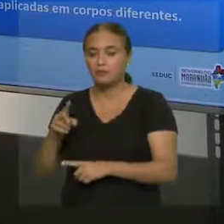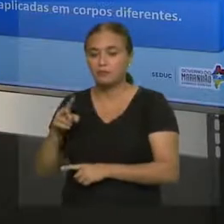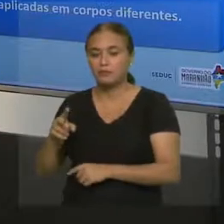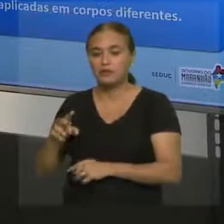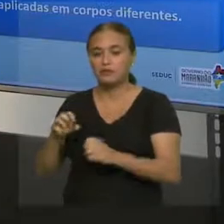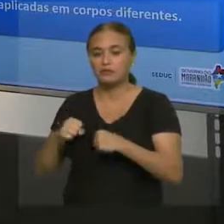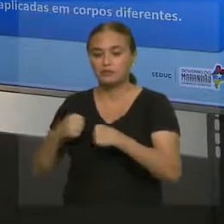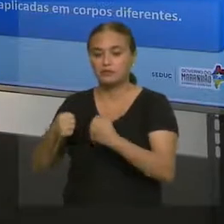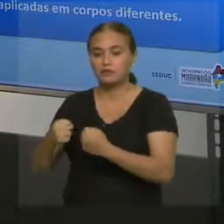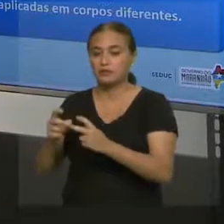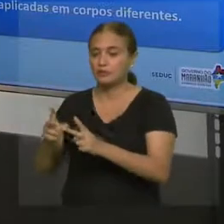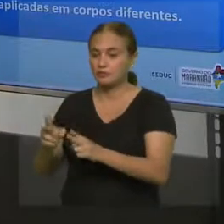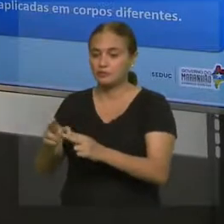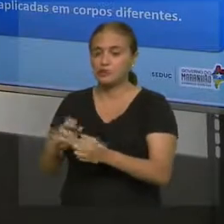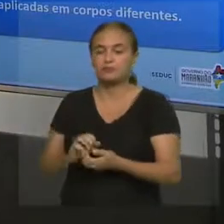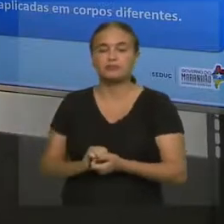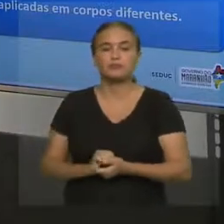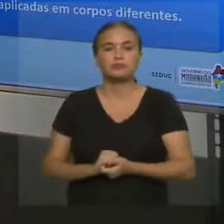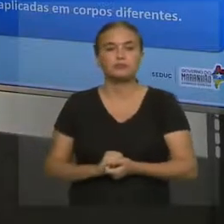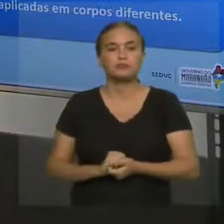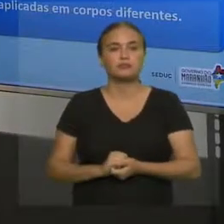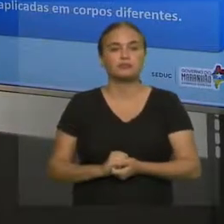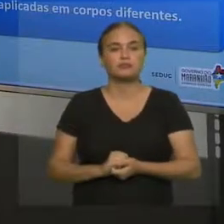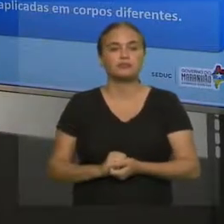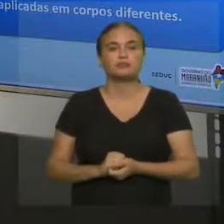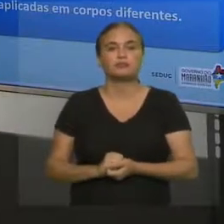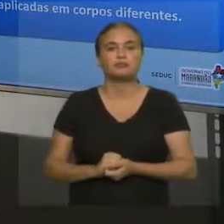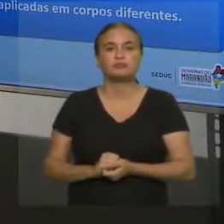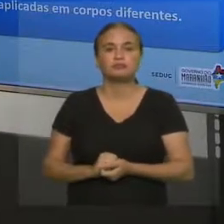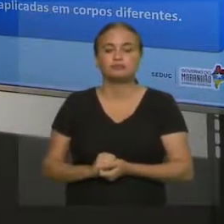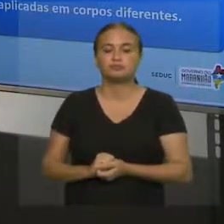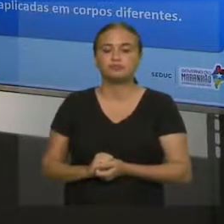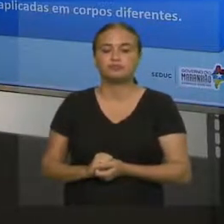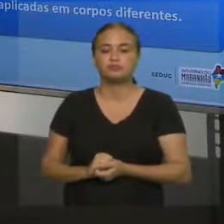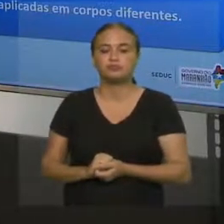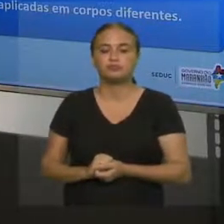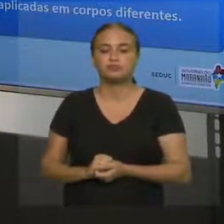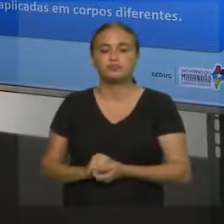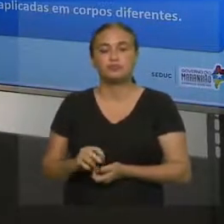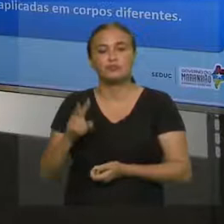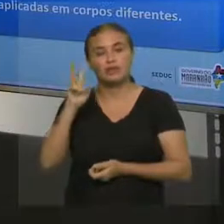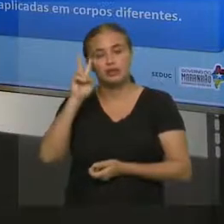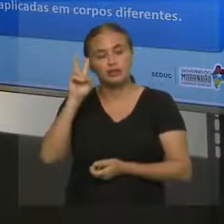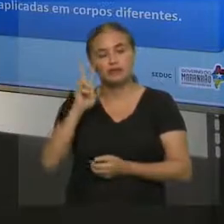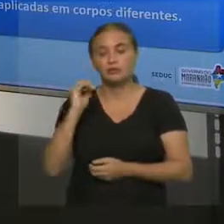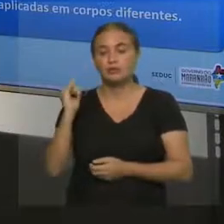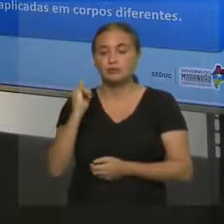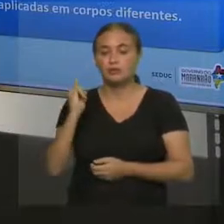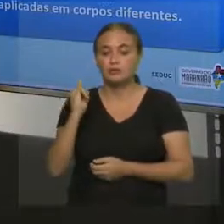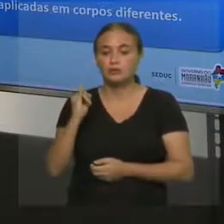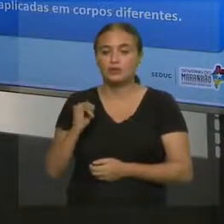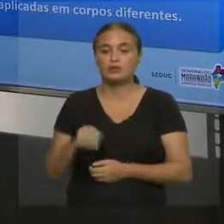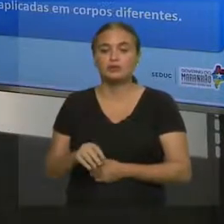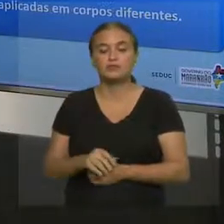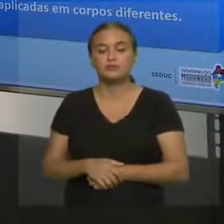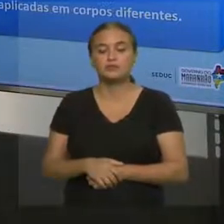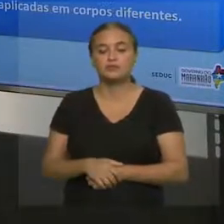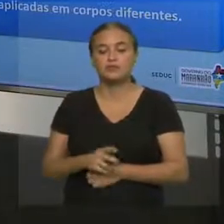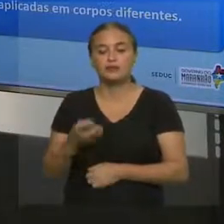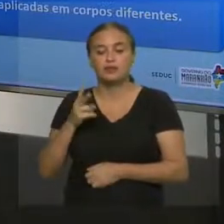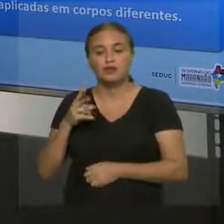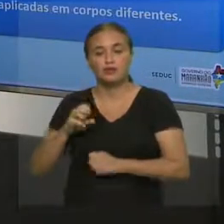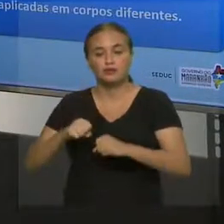iguais. Então, forças em aceleração são sempre iguais. Outra coisa importante, elas são sempre de mesma natureza.